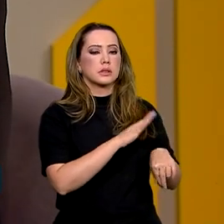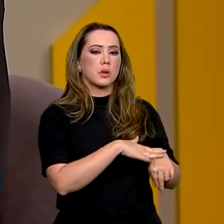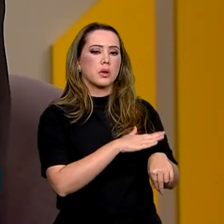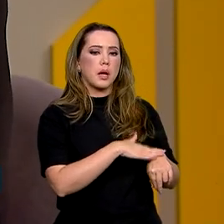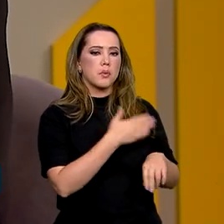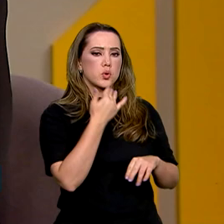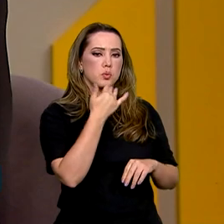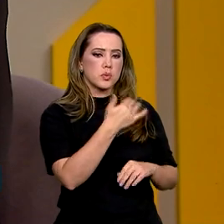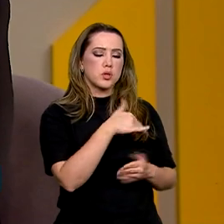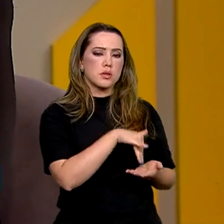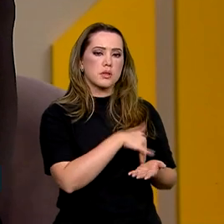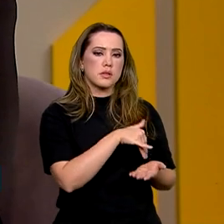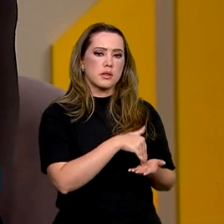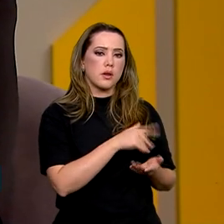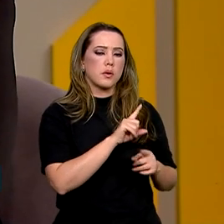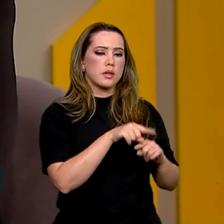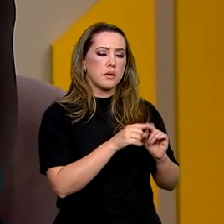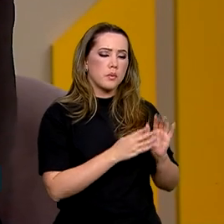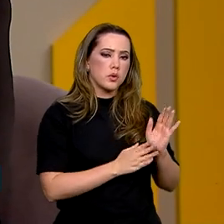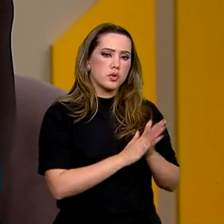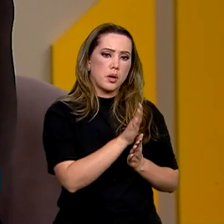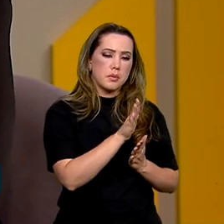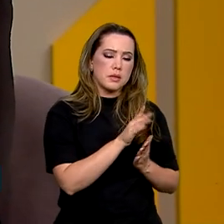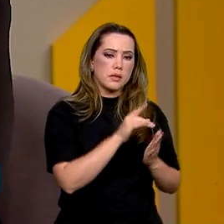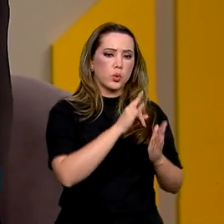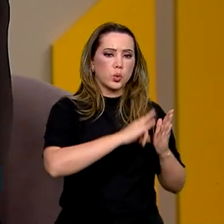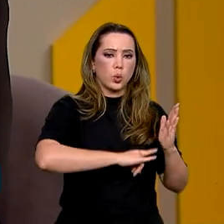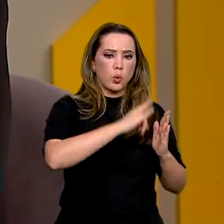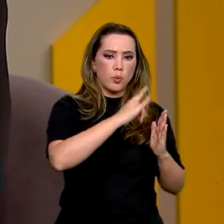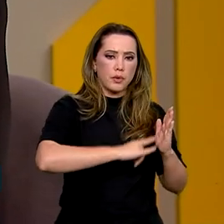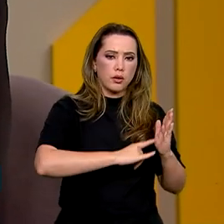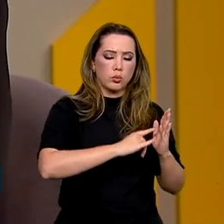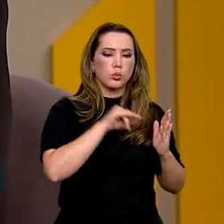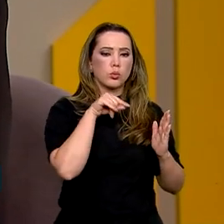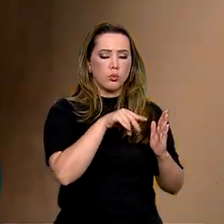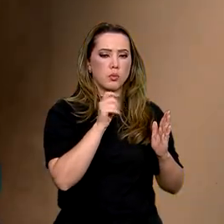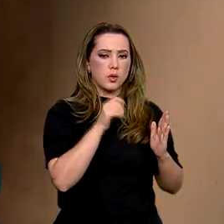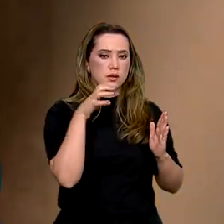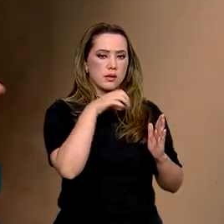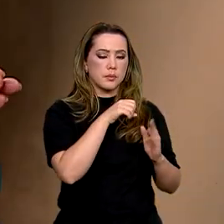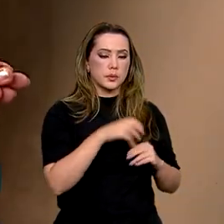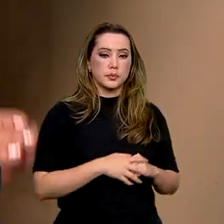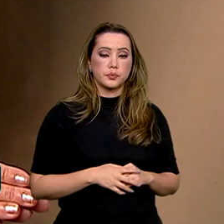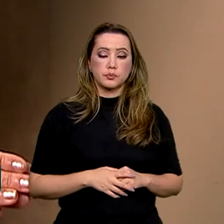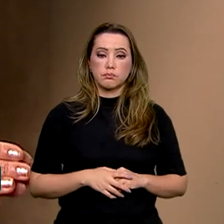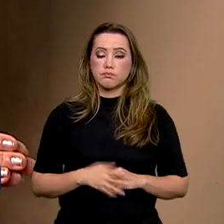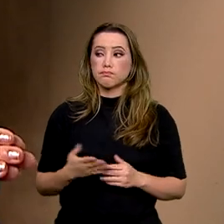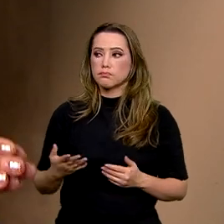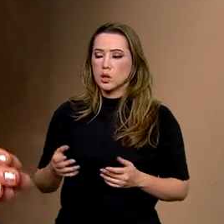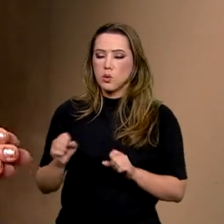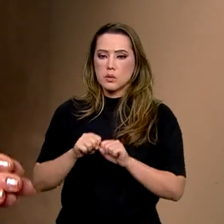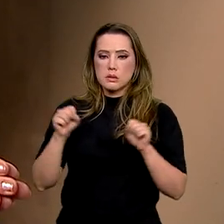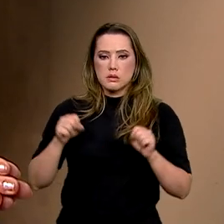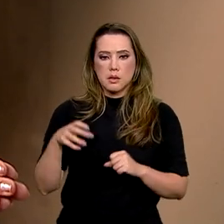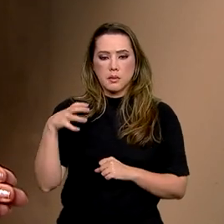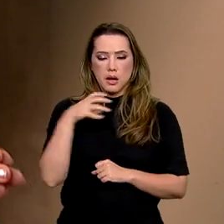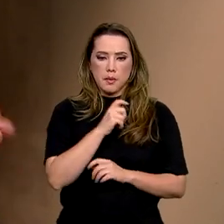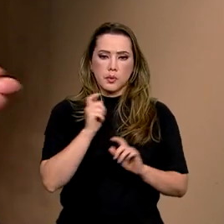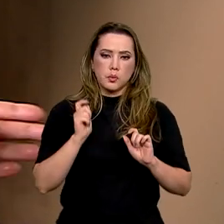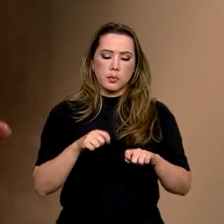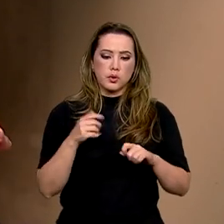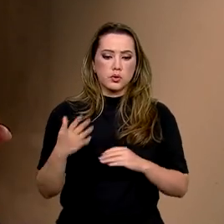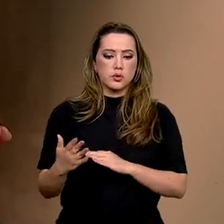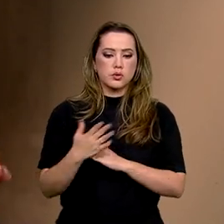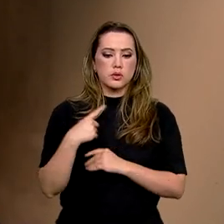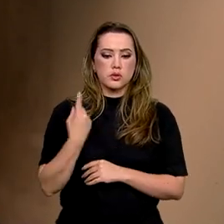de pedido de registro e de emissão da carteira seja mais rápido? Então, o sistema, por ser mais célebre, vai ajudar a gente